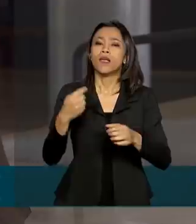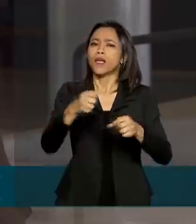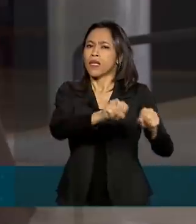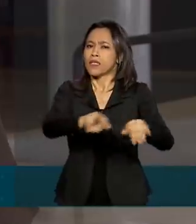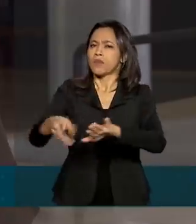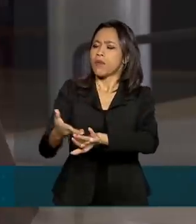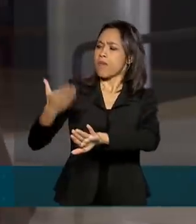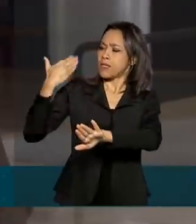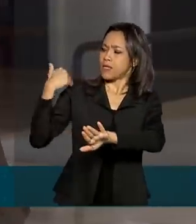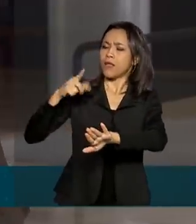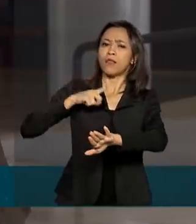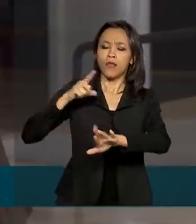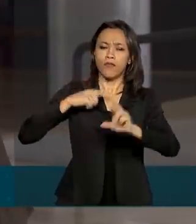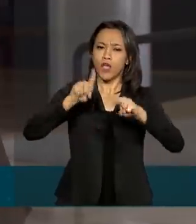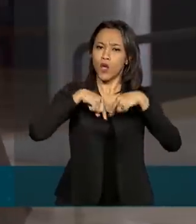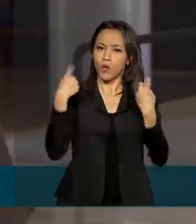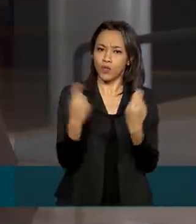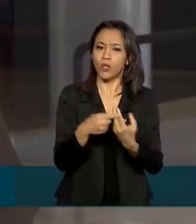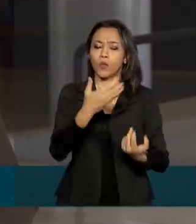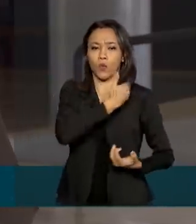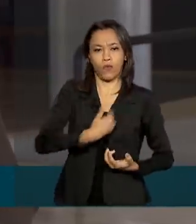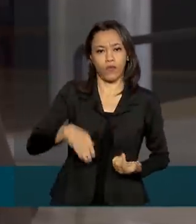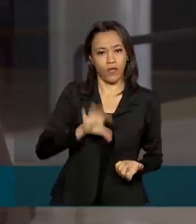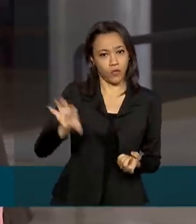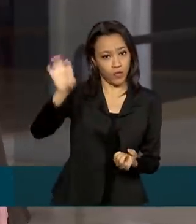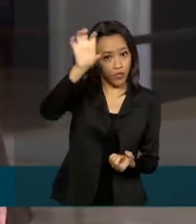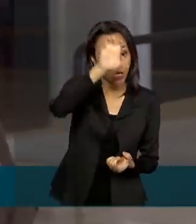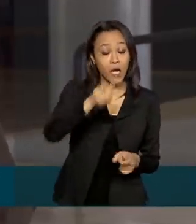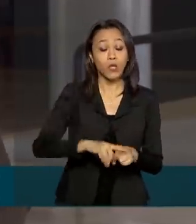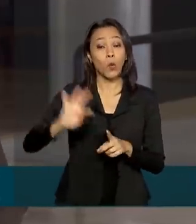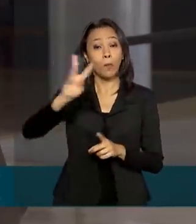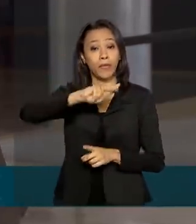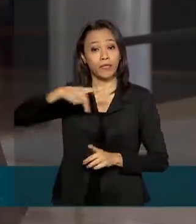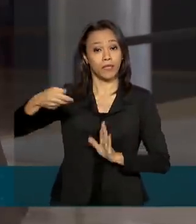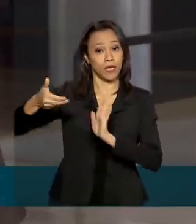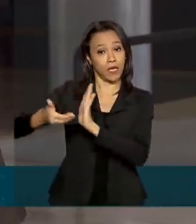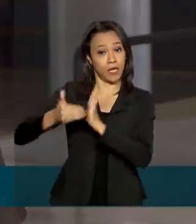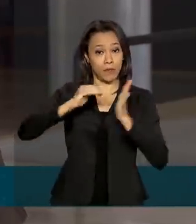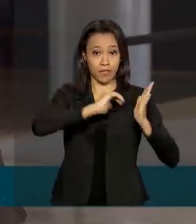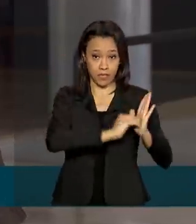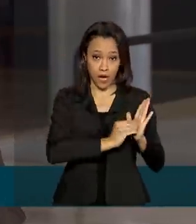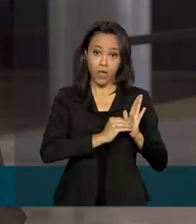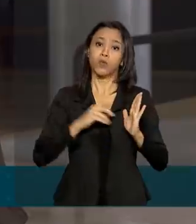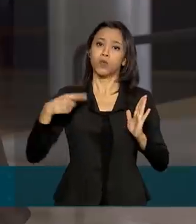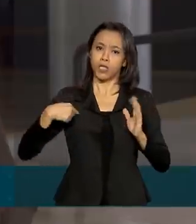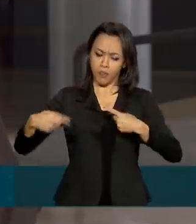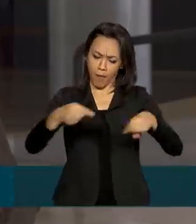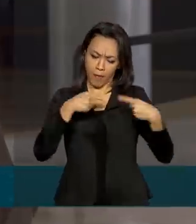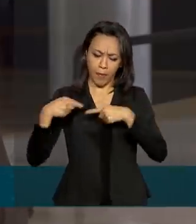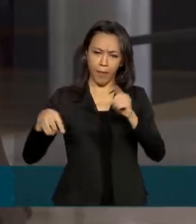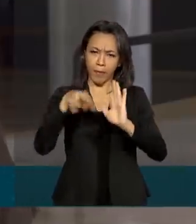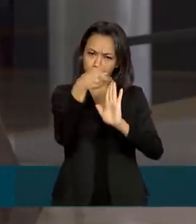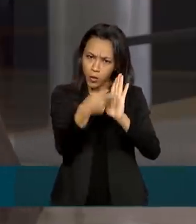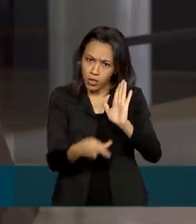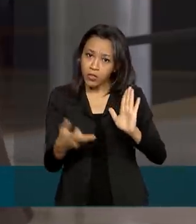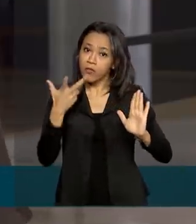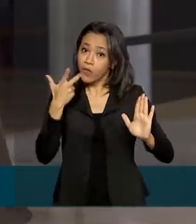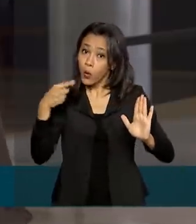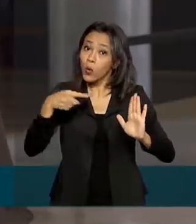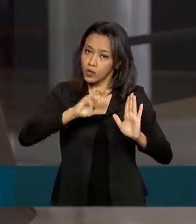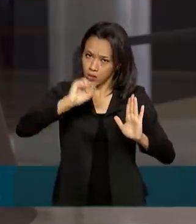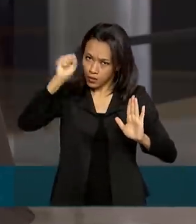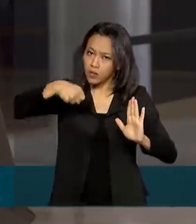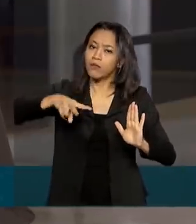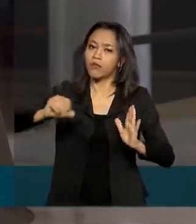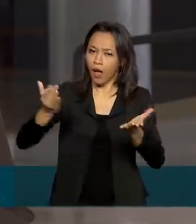ministros, governadores dos estados e também o presidente da Câmara e do Senado e discutiu esse projeto. Ele adiantou que vai sim